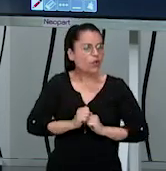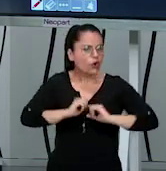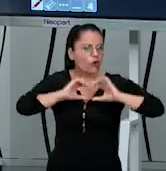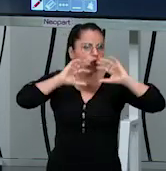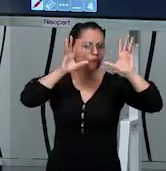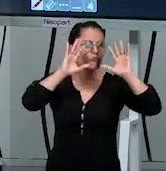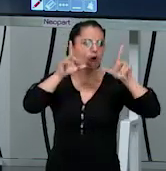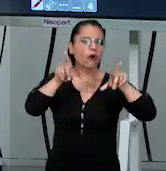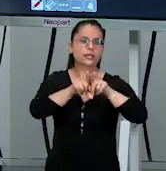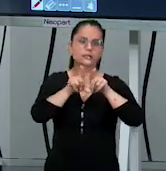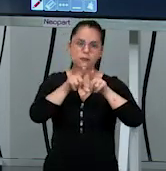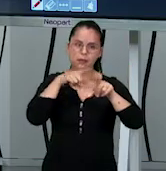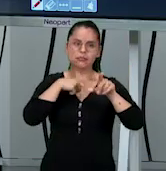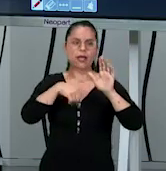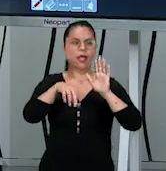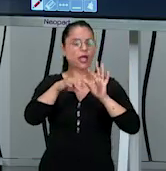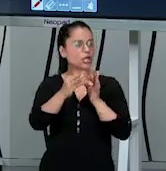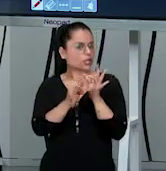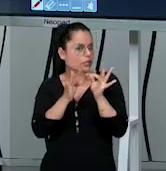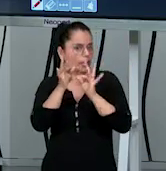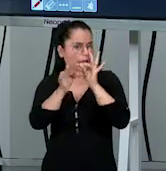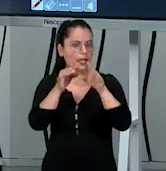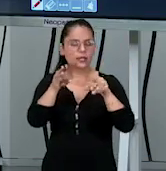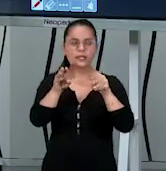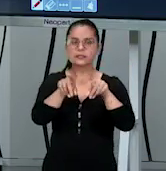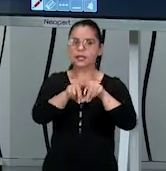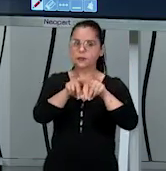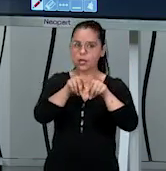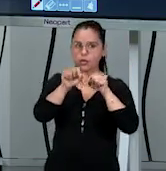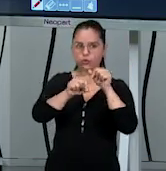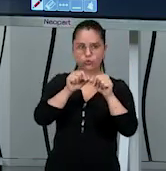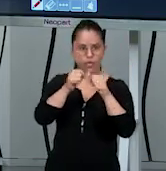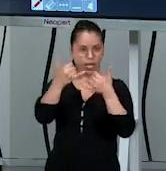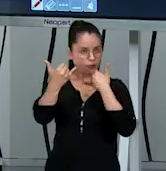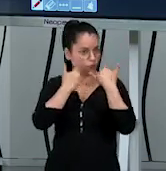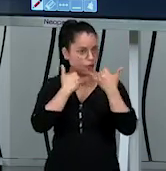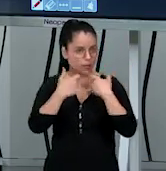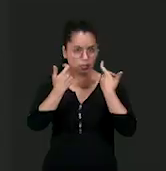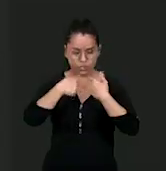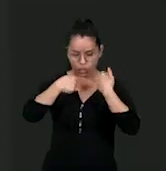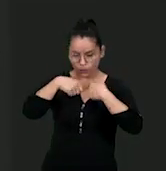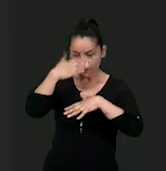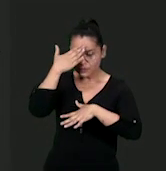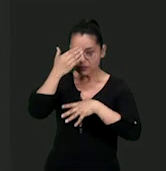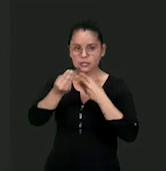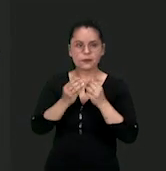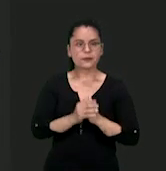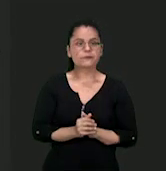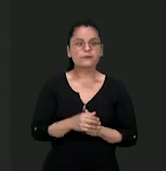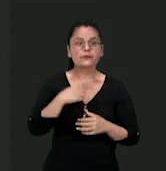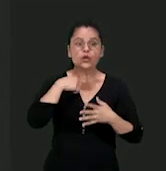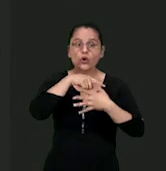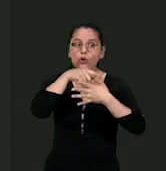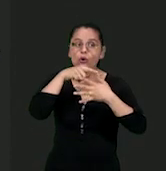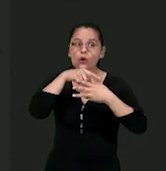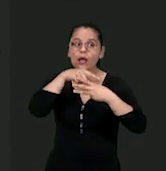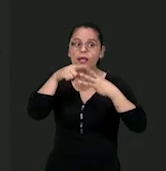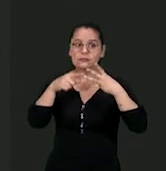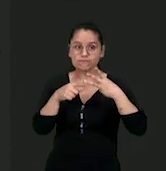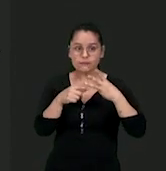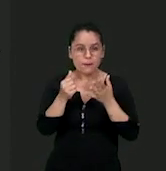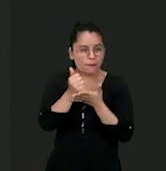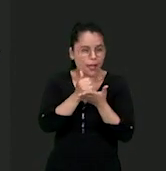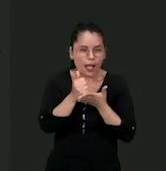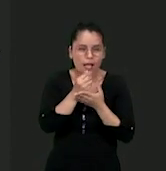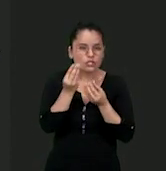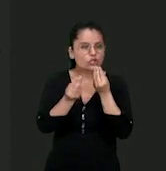suas técnicas e os seus fundamentos. Quais que são as três formas básicas de bater na bola do